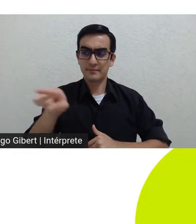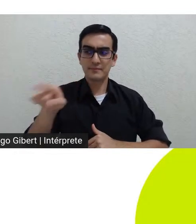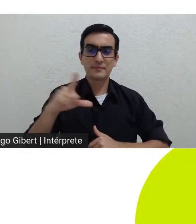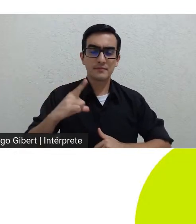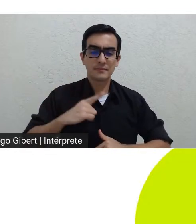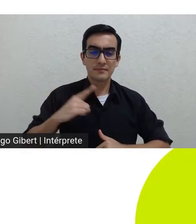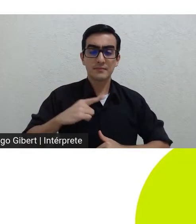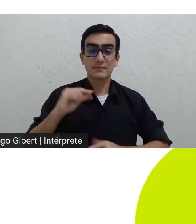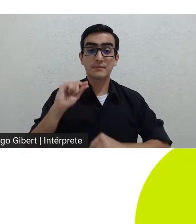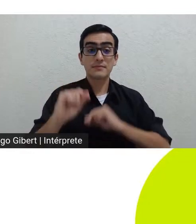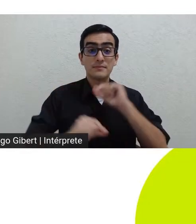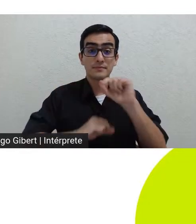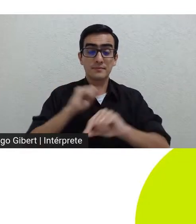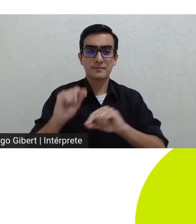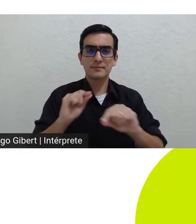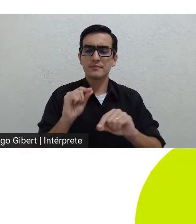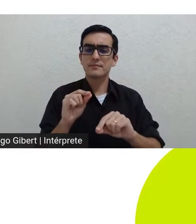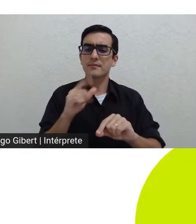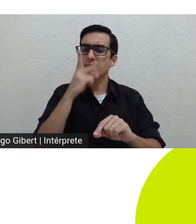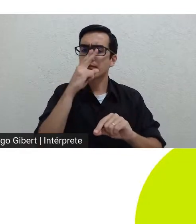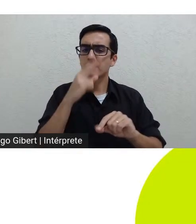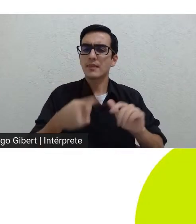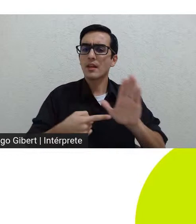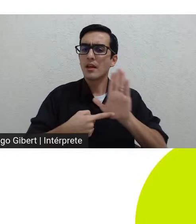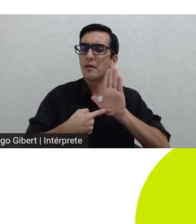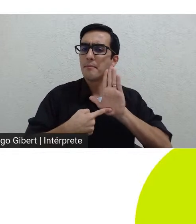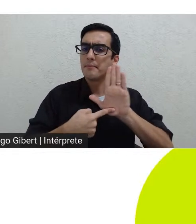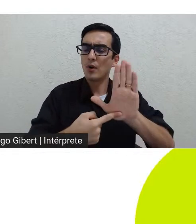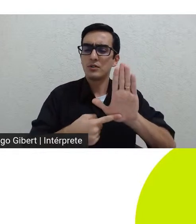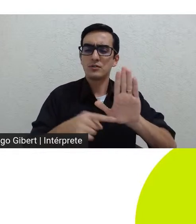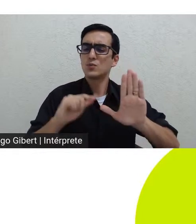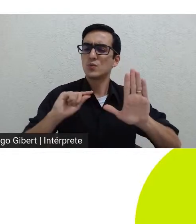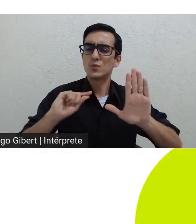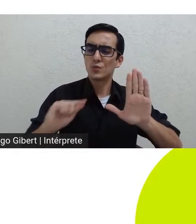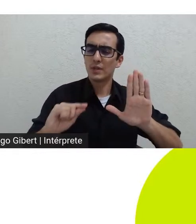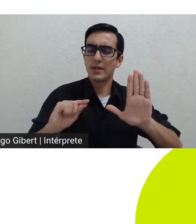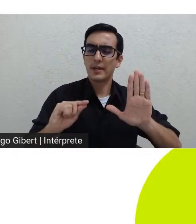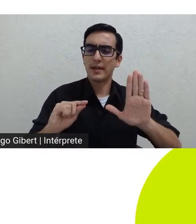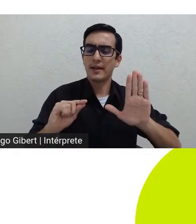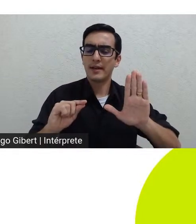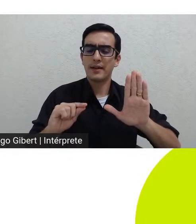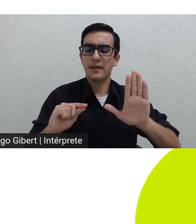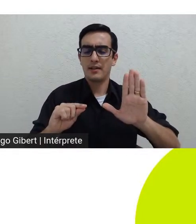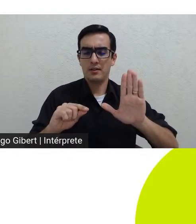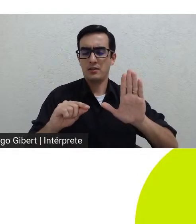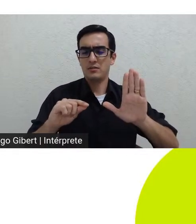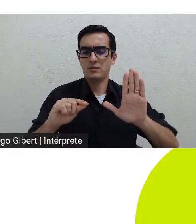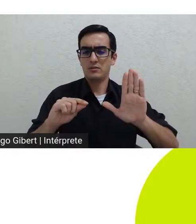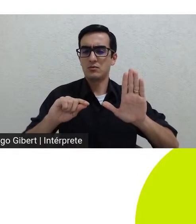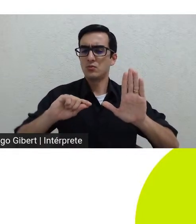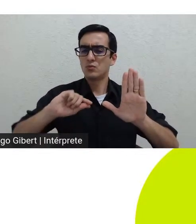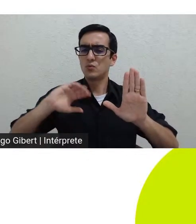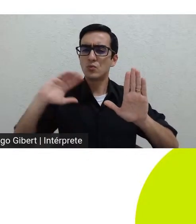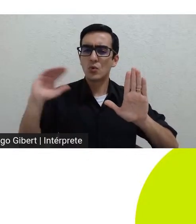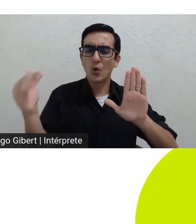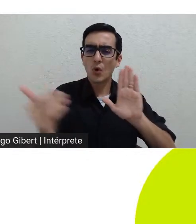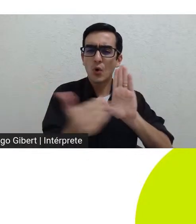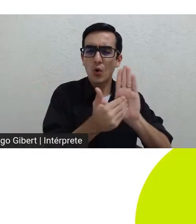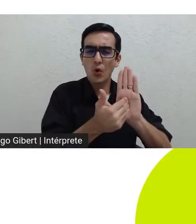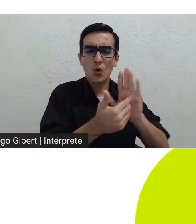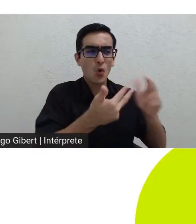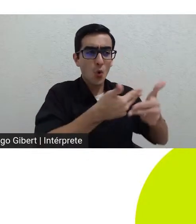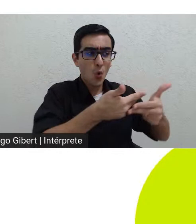aparecem dizer aparecem dizer um não absoluto a uma espécie de algo